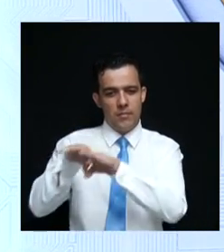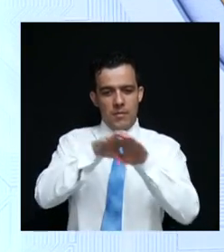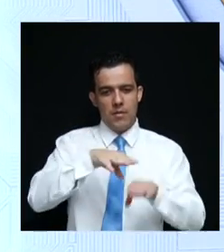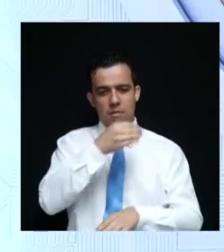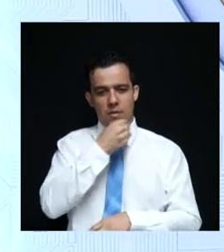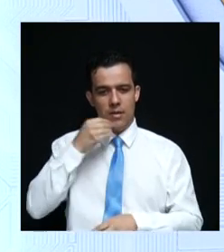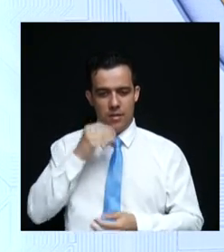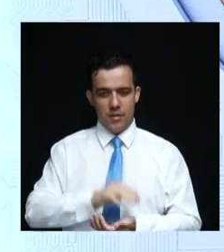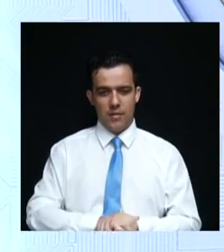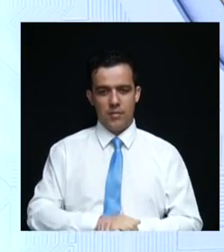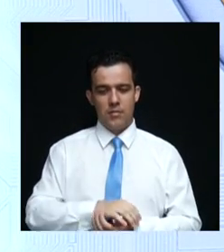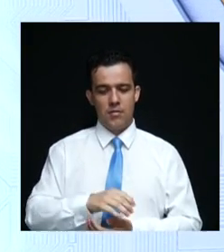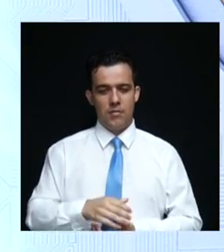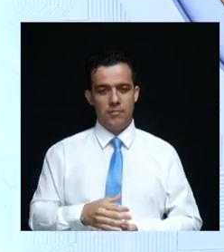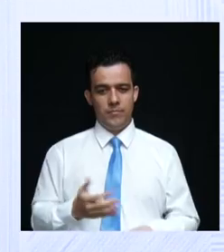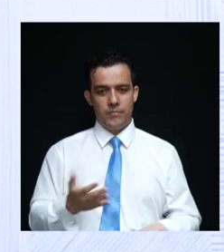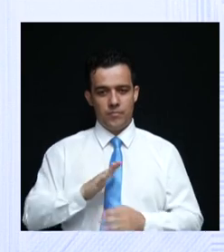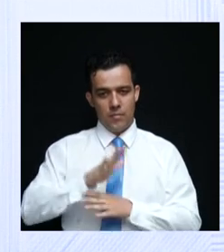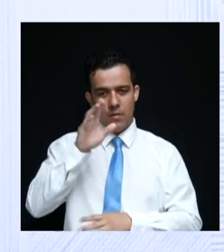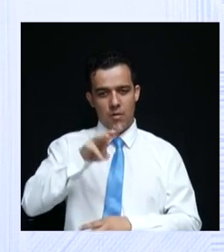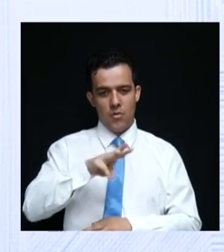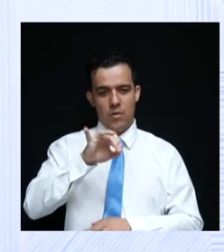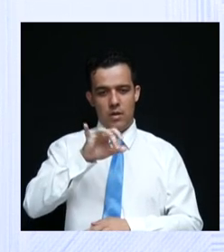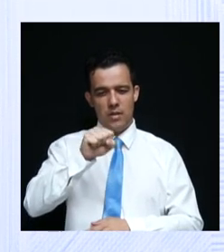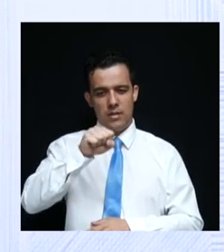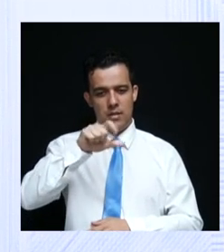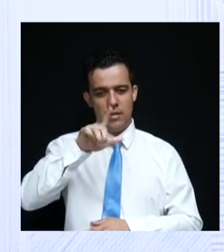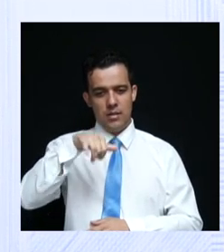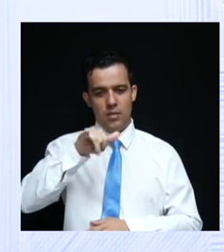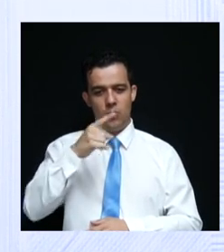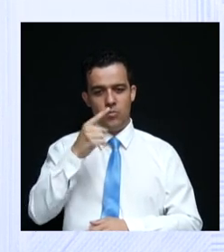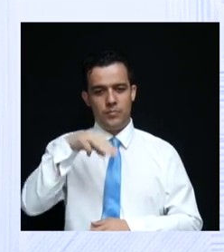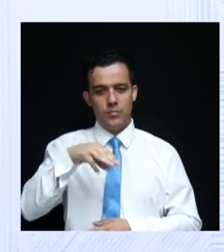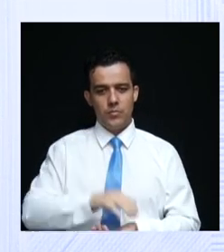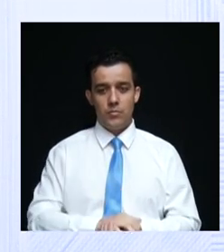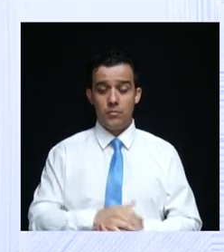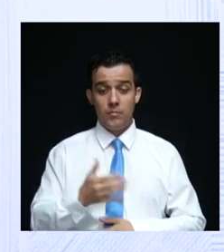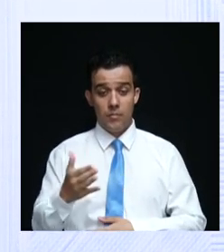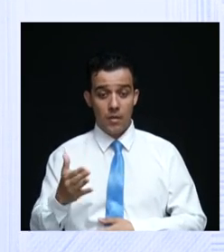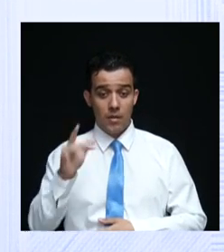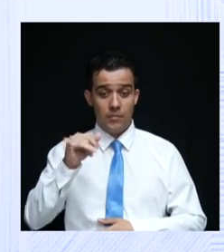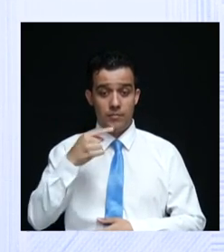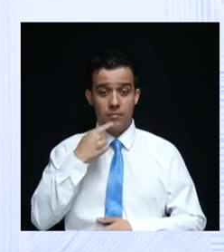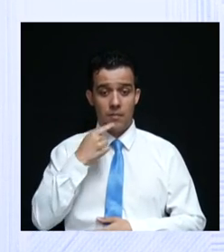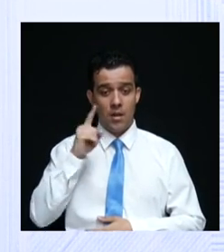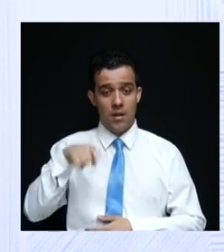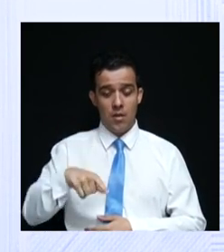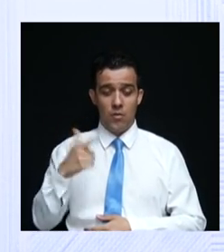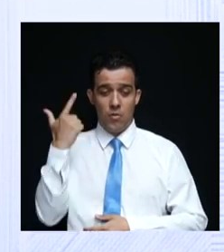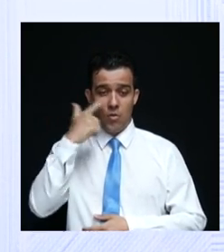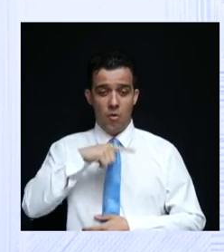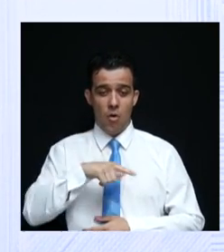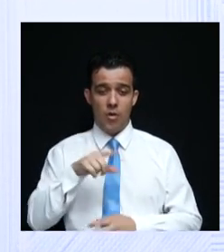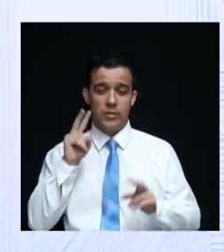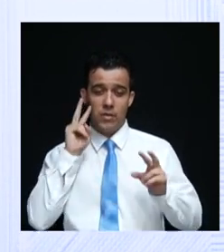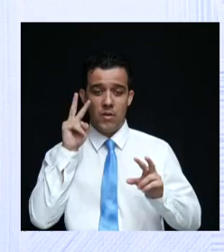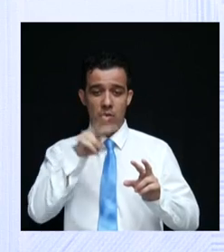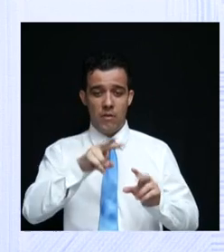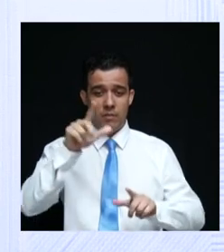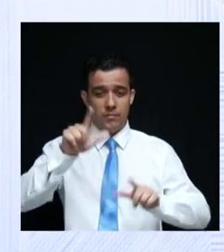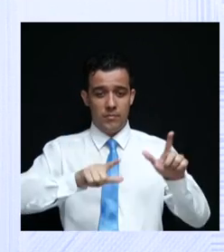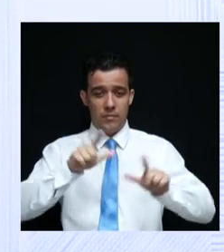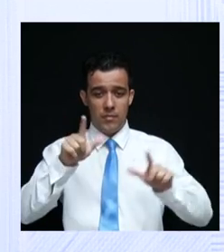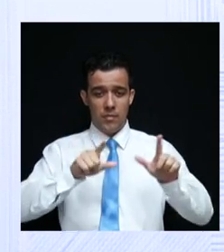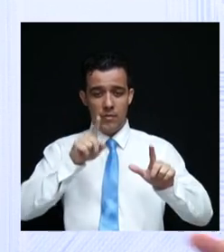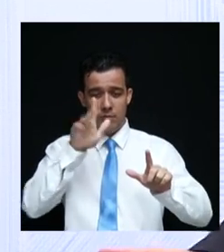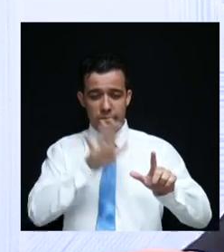Obrigado. Candidato Wesley Garcia, um minuto. Talvez o candidato do governo não está conseguindo acompanhar o noticiário nacional sobre a saúde no Estado